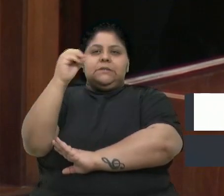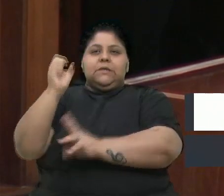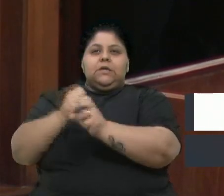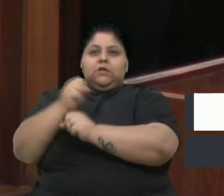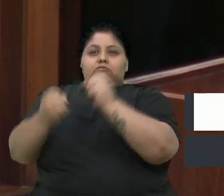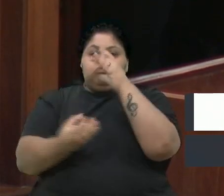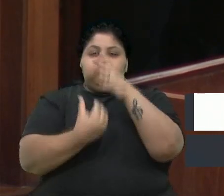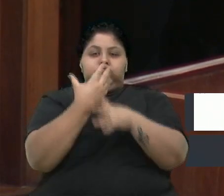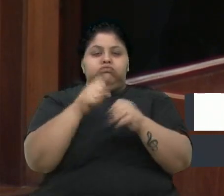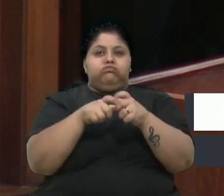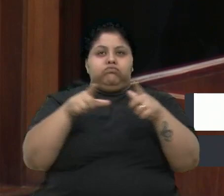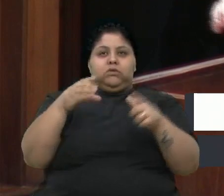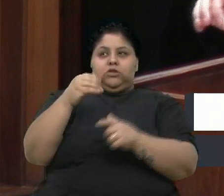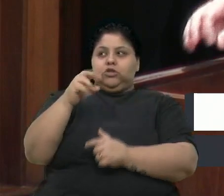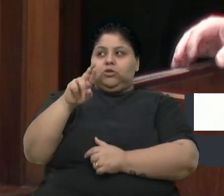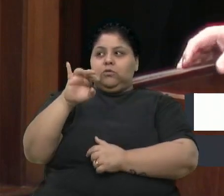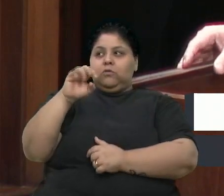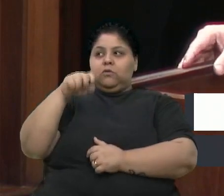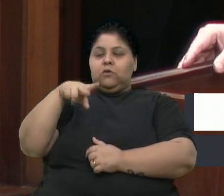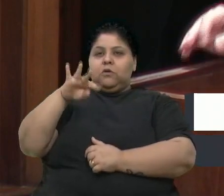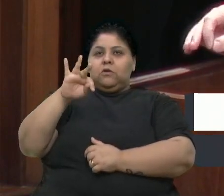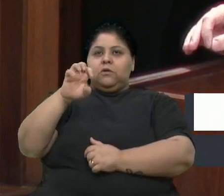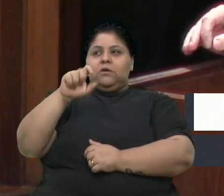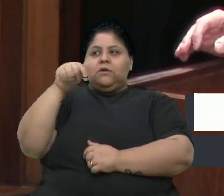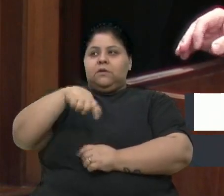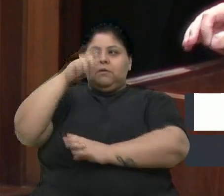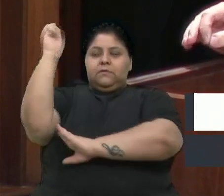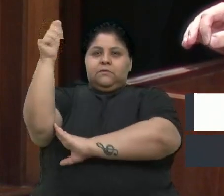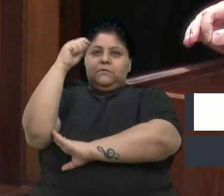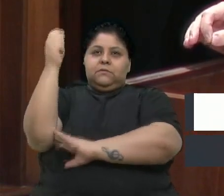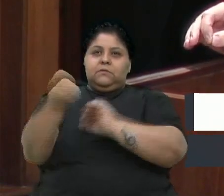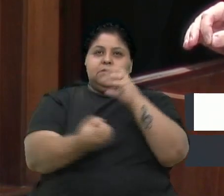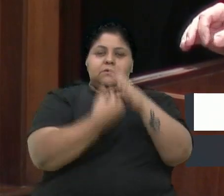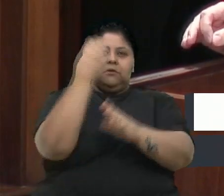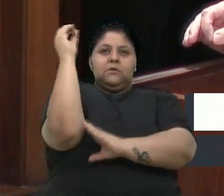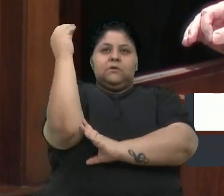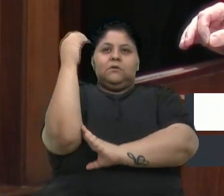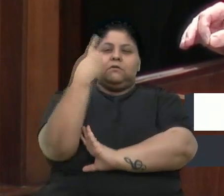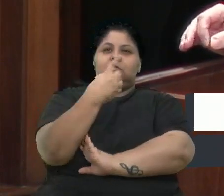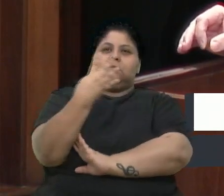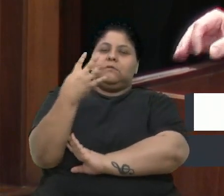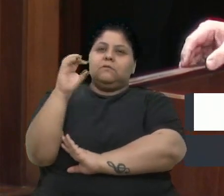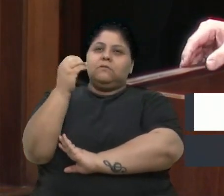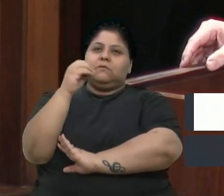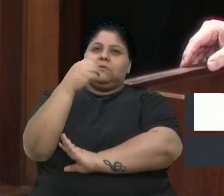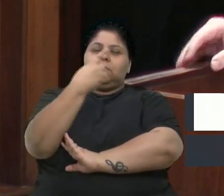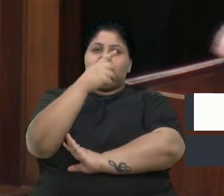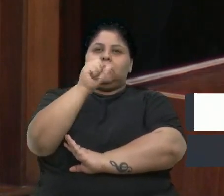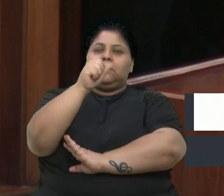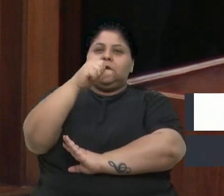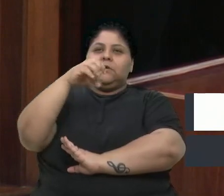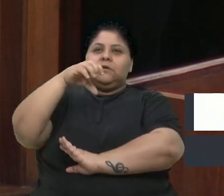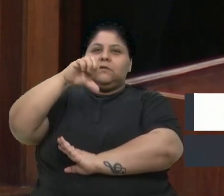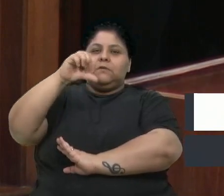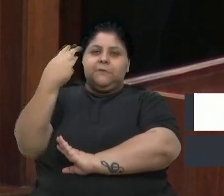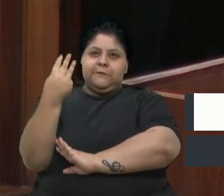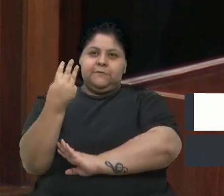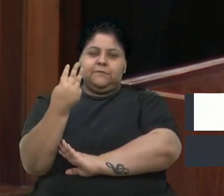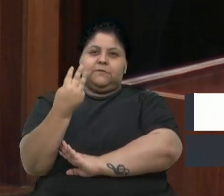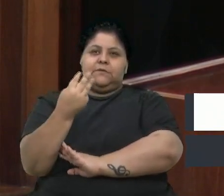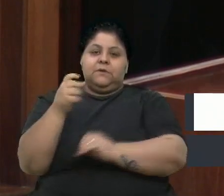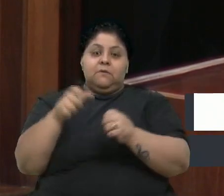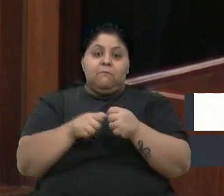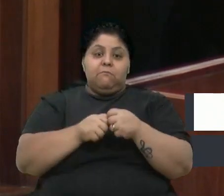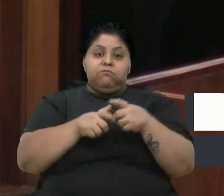Oriente do Rio Grande do Sul foi fundado em Porto Alegre em 14 de outubro de 1893 e é a